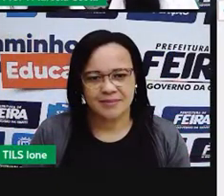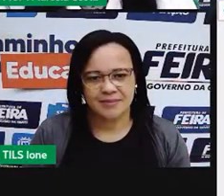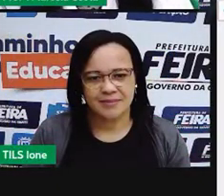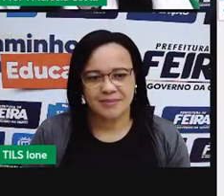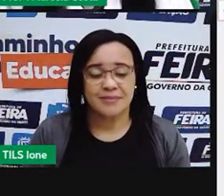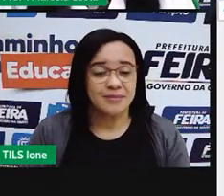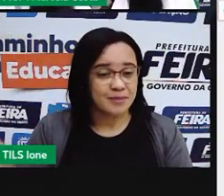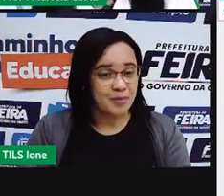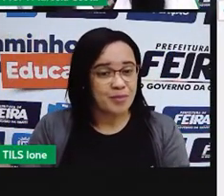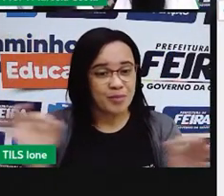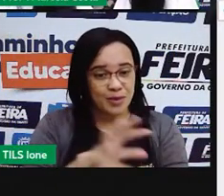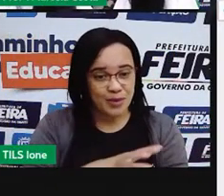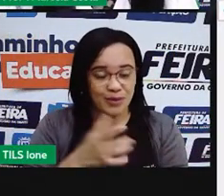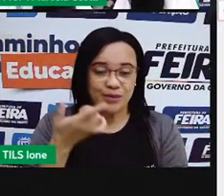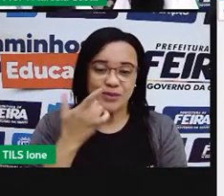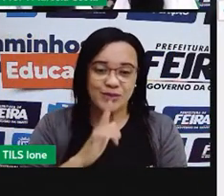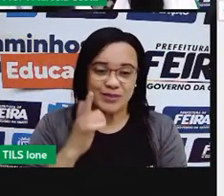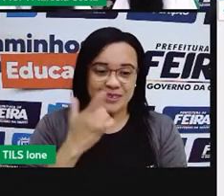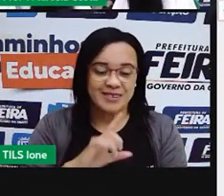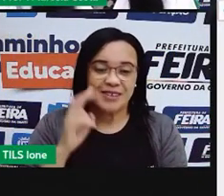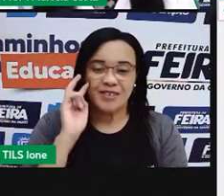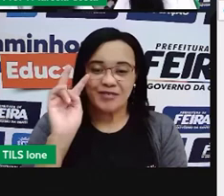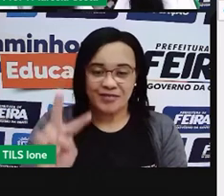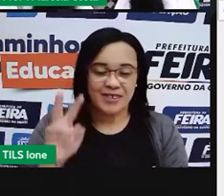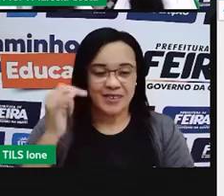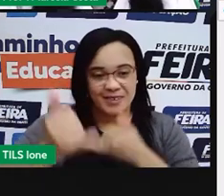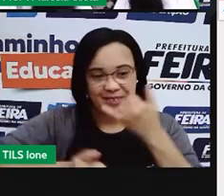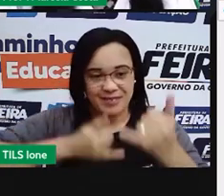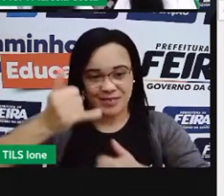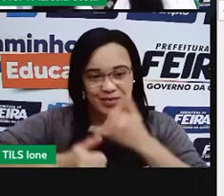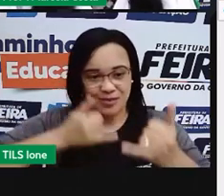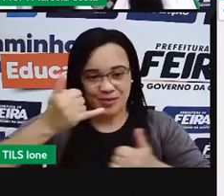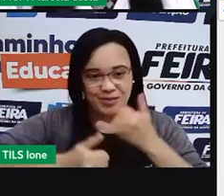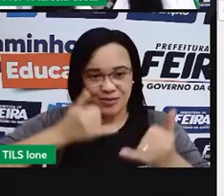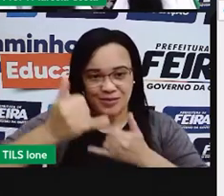Pronto, agora a gente já consegue ver aqui o jogo.